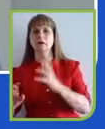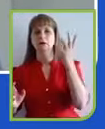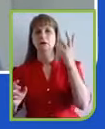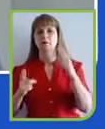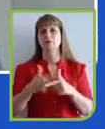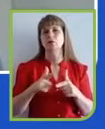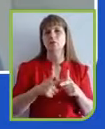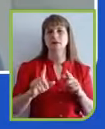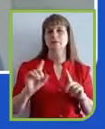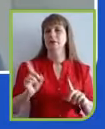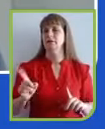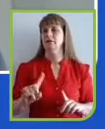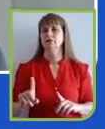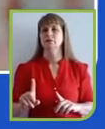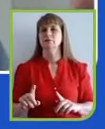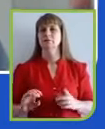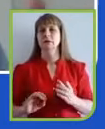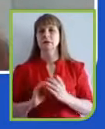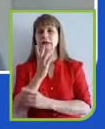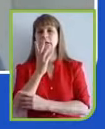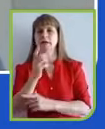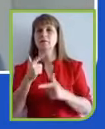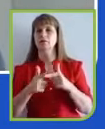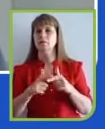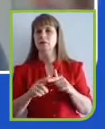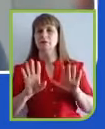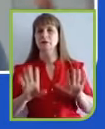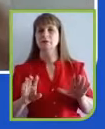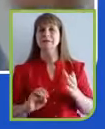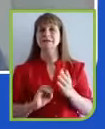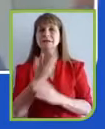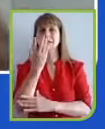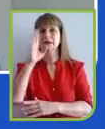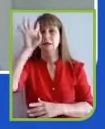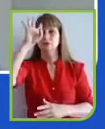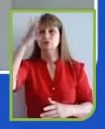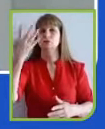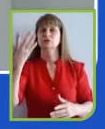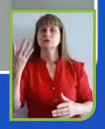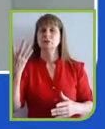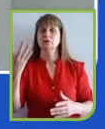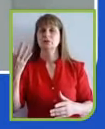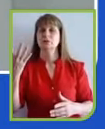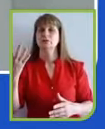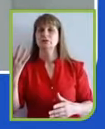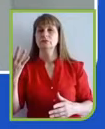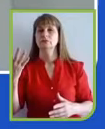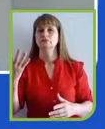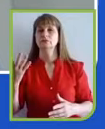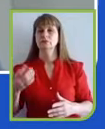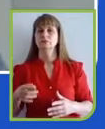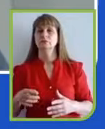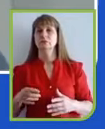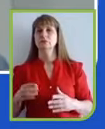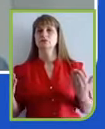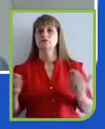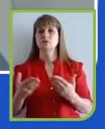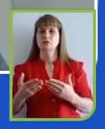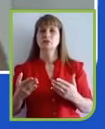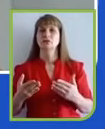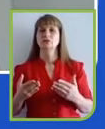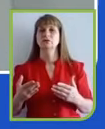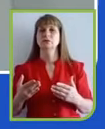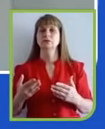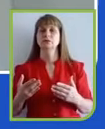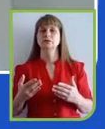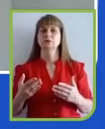O contexto é de gaps, é de dificuldades para a sociedade como um todo. Estamos longe de estar, da sociedade satisfazer as